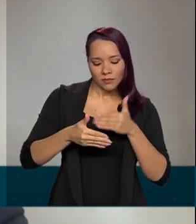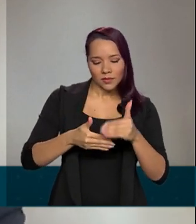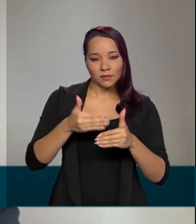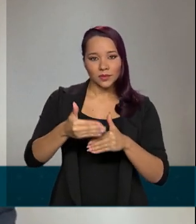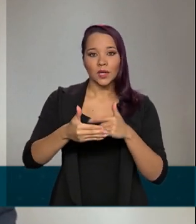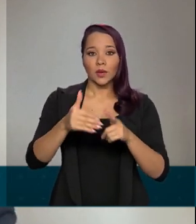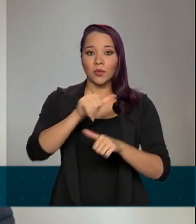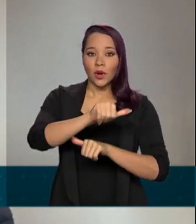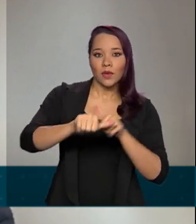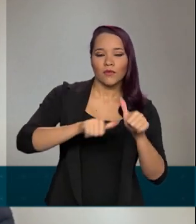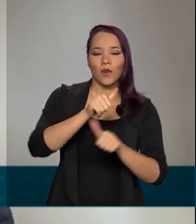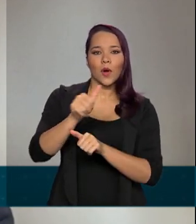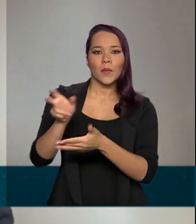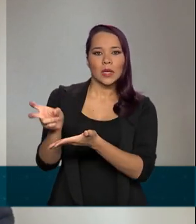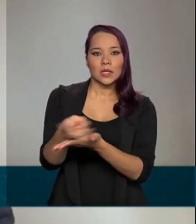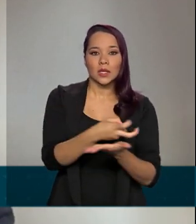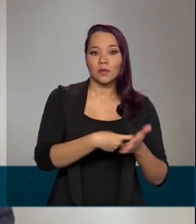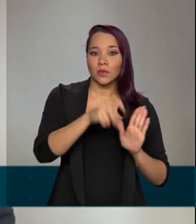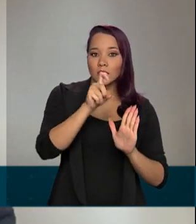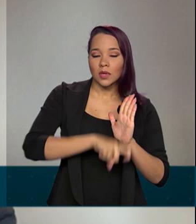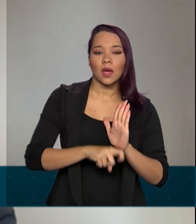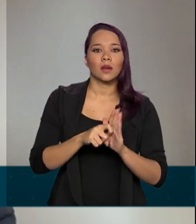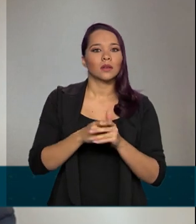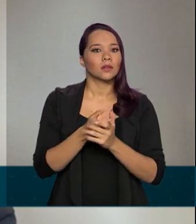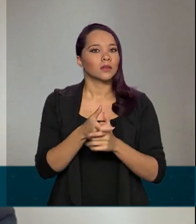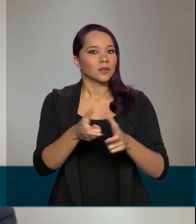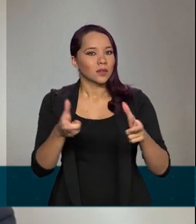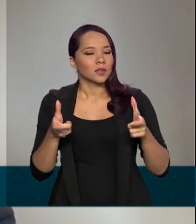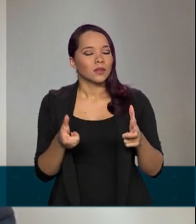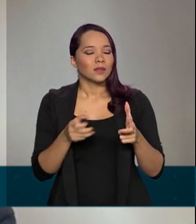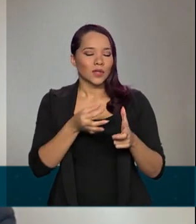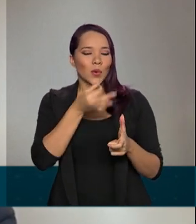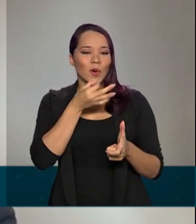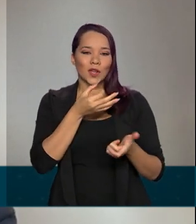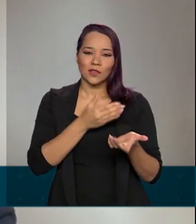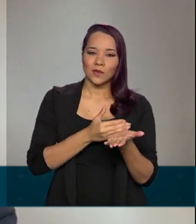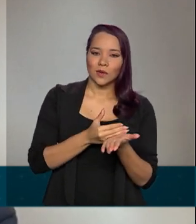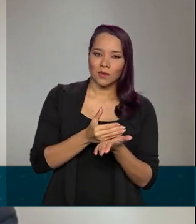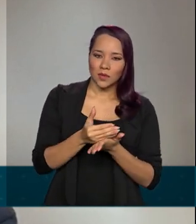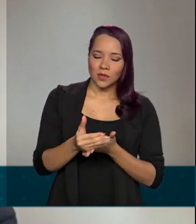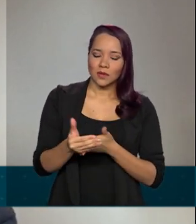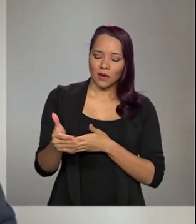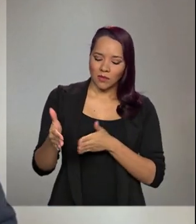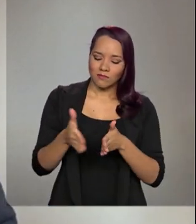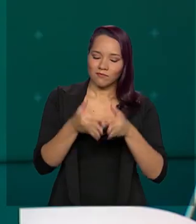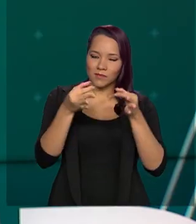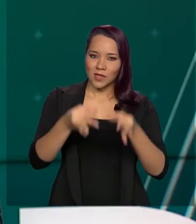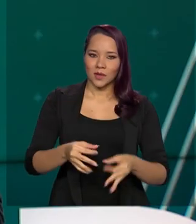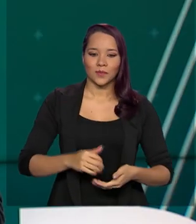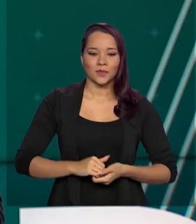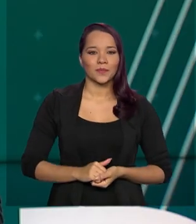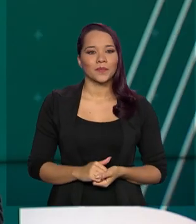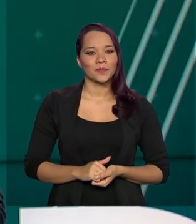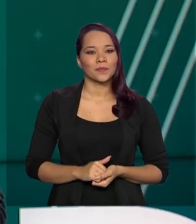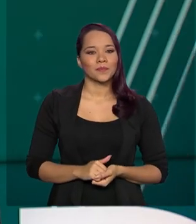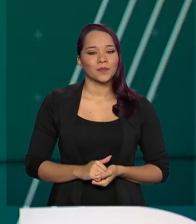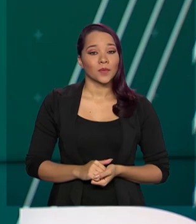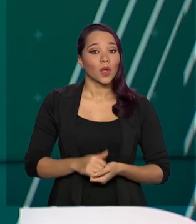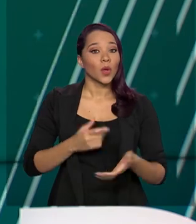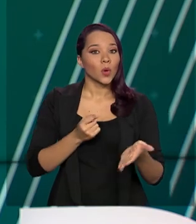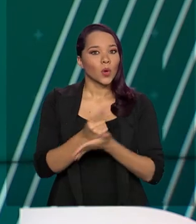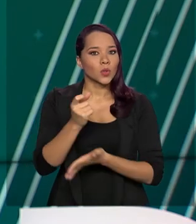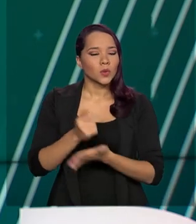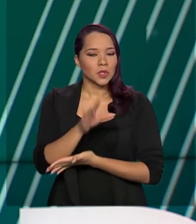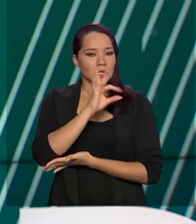uma reforma tributária mais ampla e acho que começamos no caminho certo. Consumidores